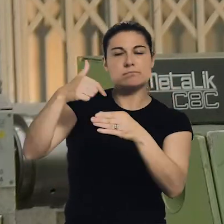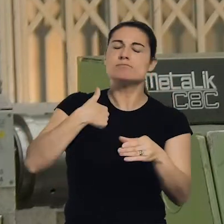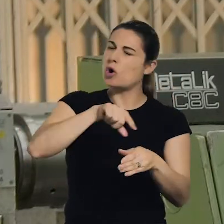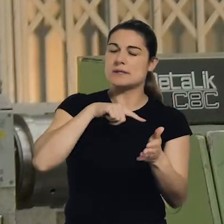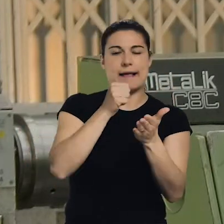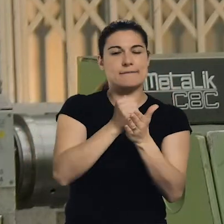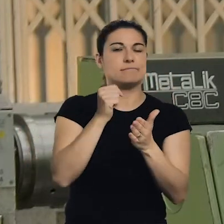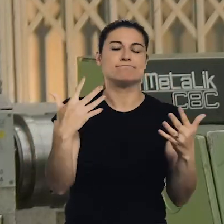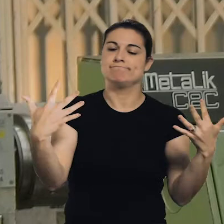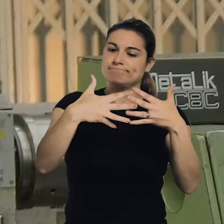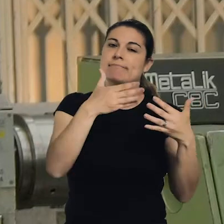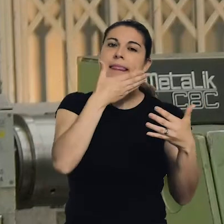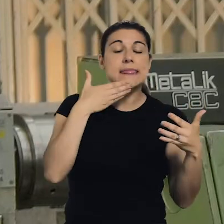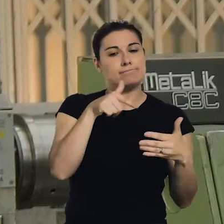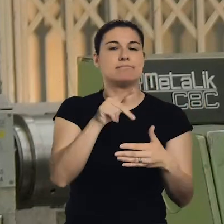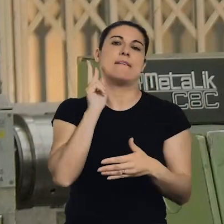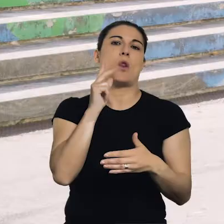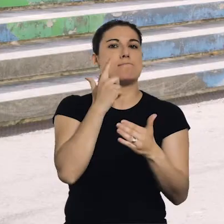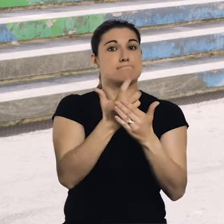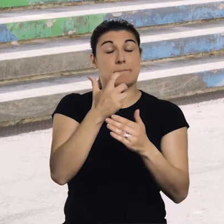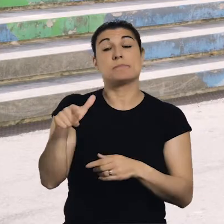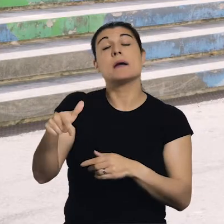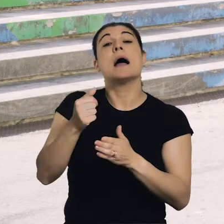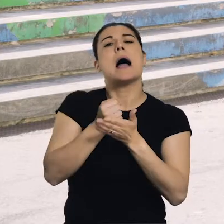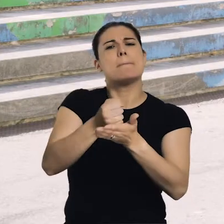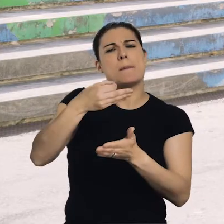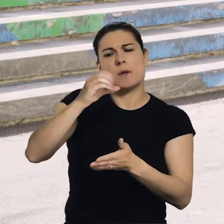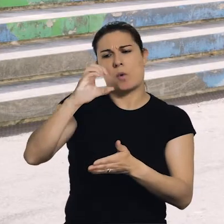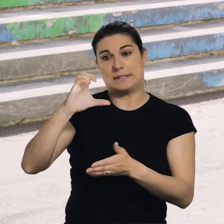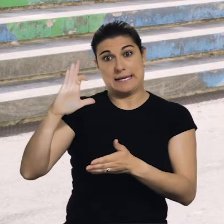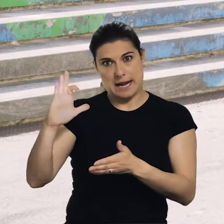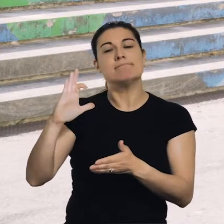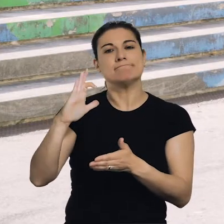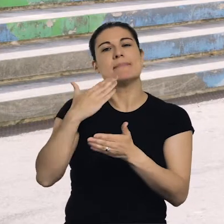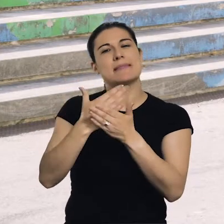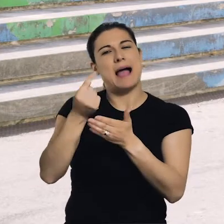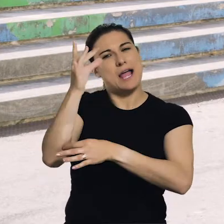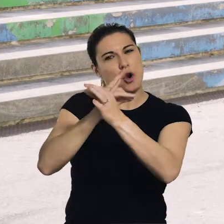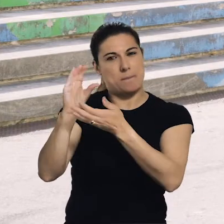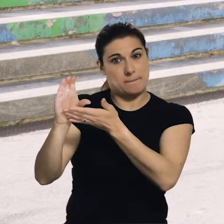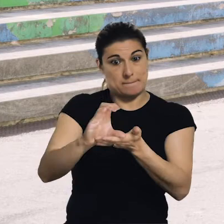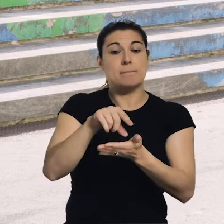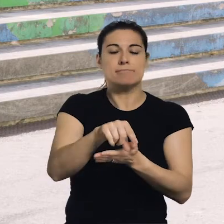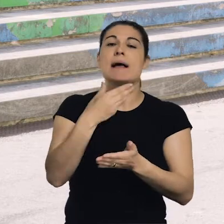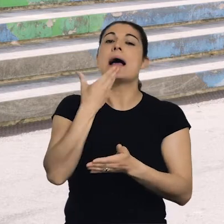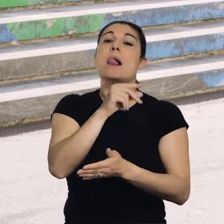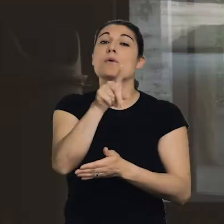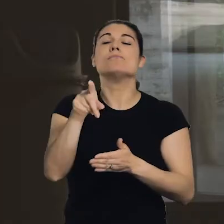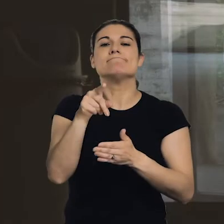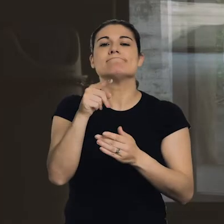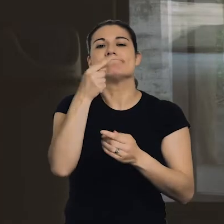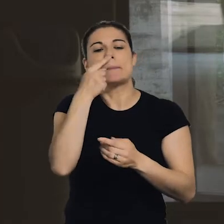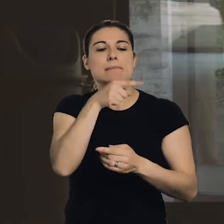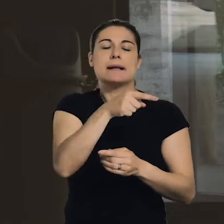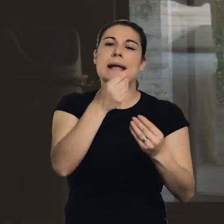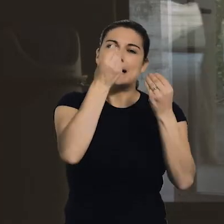de facto nas empresas e isso é uma mais-valia. É evidente que os apoios do POCH também são um bom aliciante para os